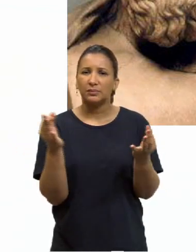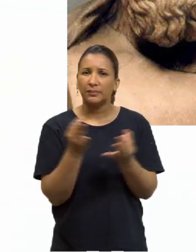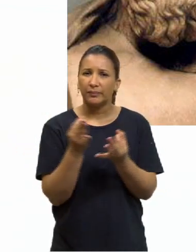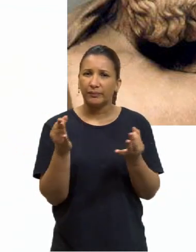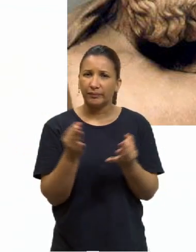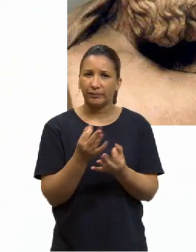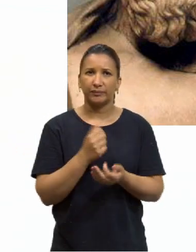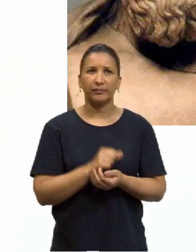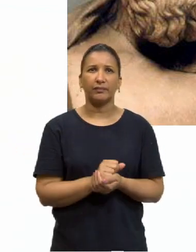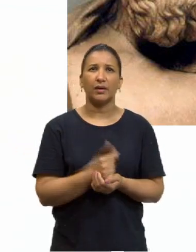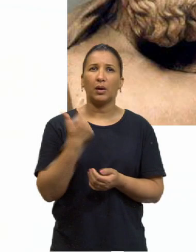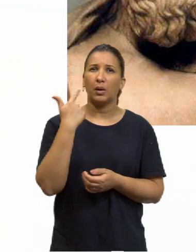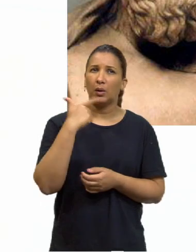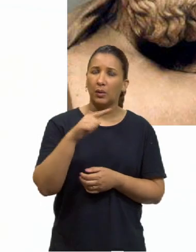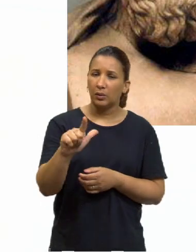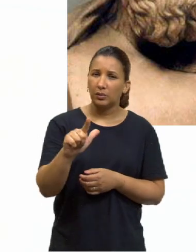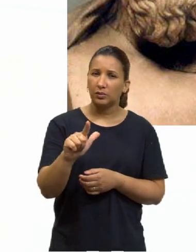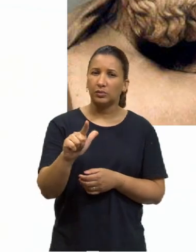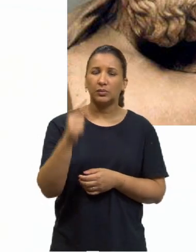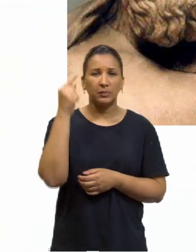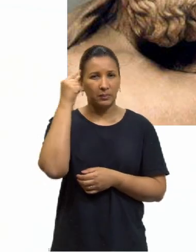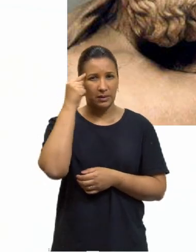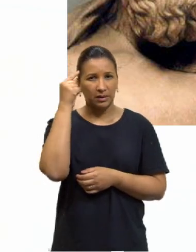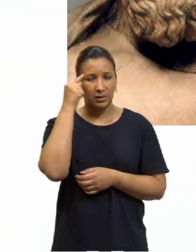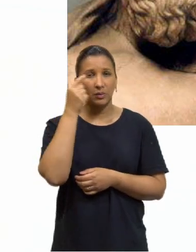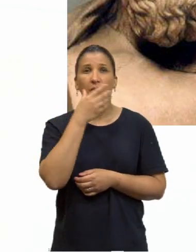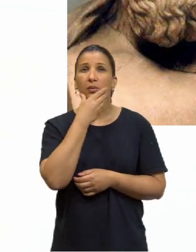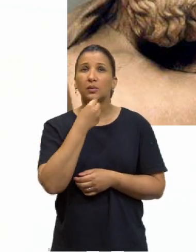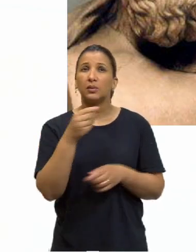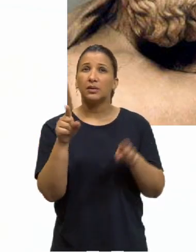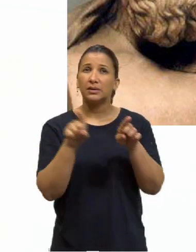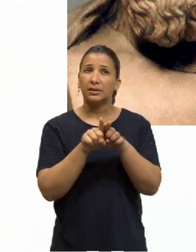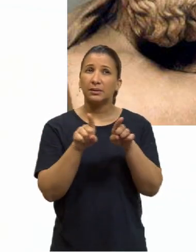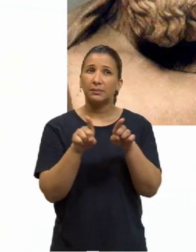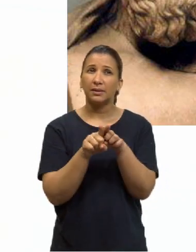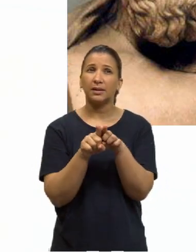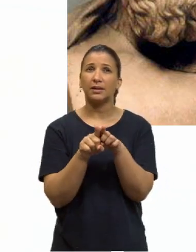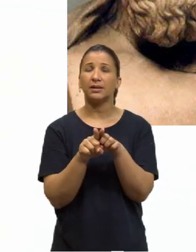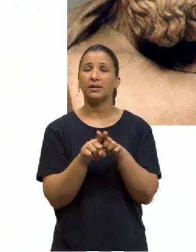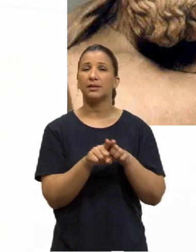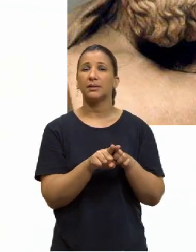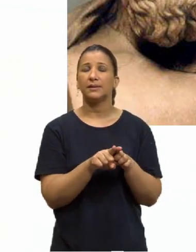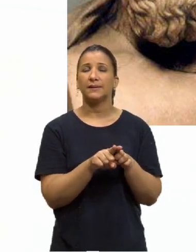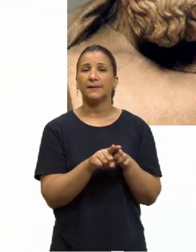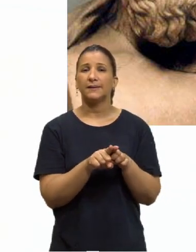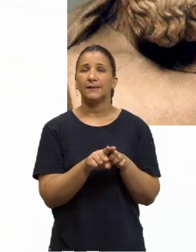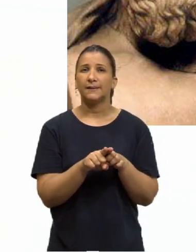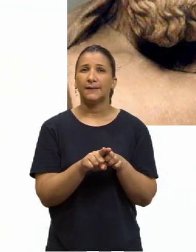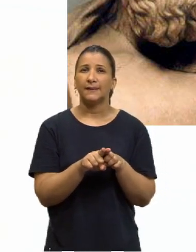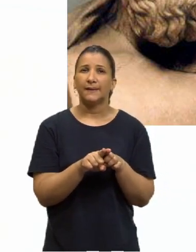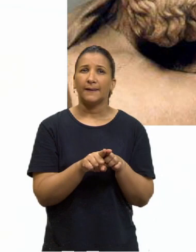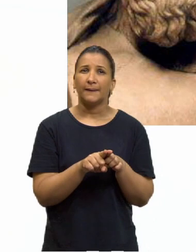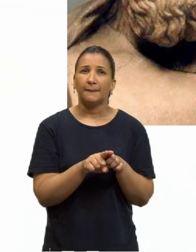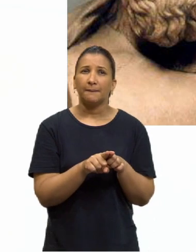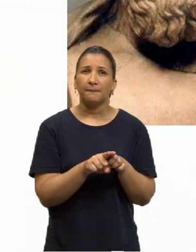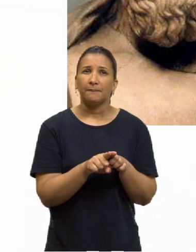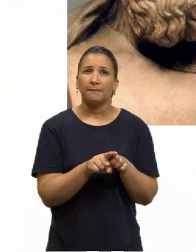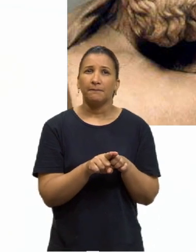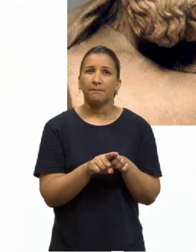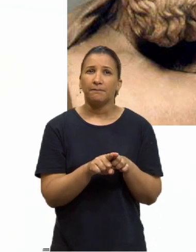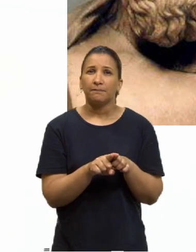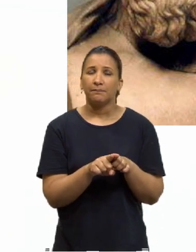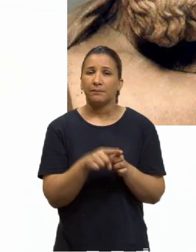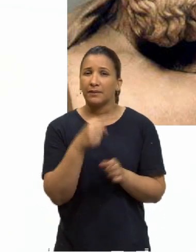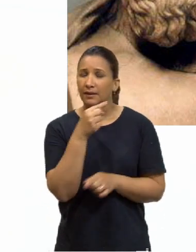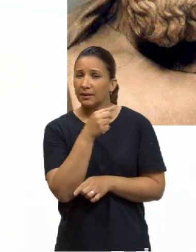Outro pensador, nesse período de Platão, Aristóteles? Não, ainda não. Calma, muita calma. O epicurista